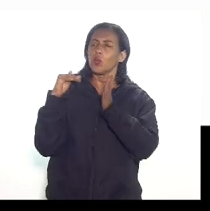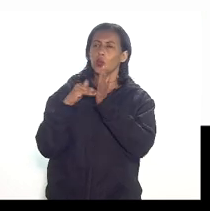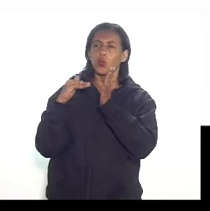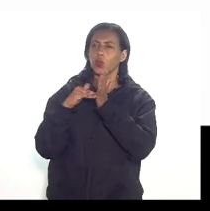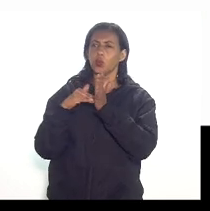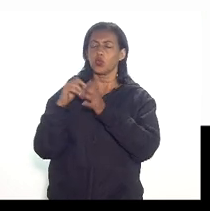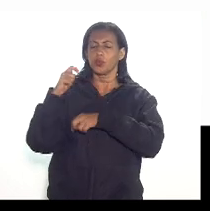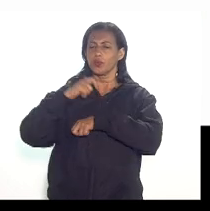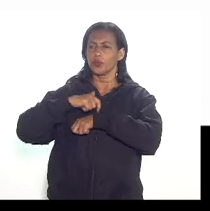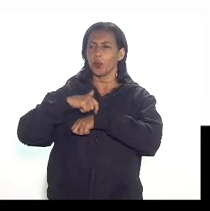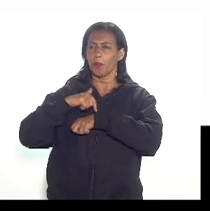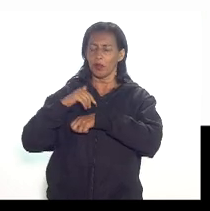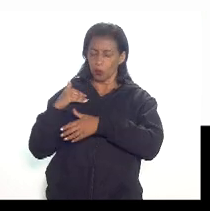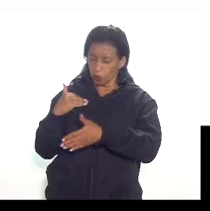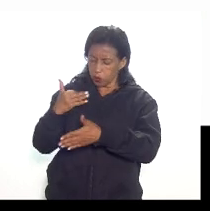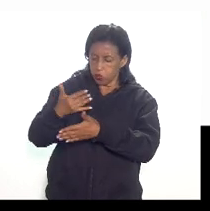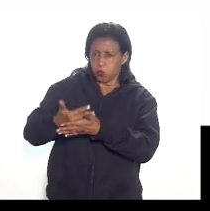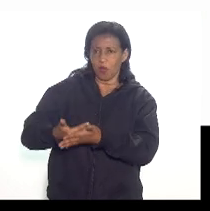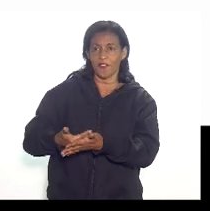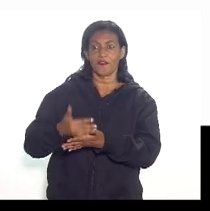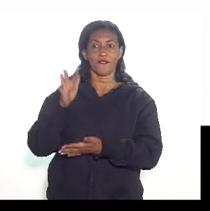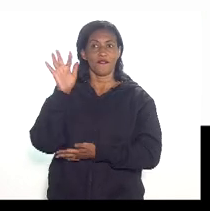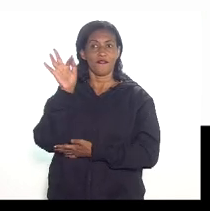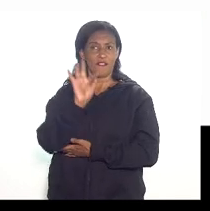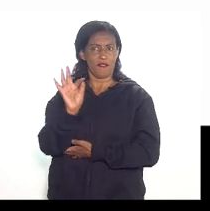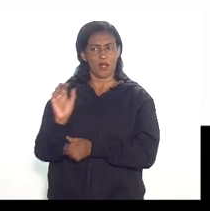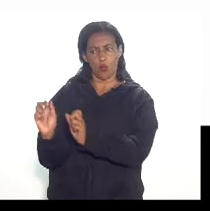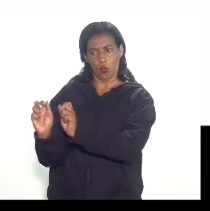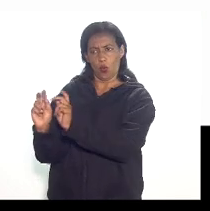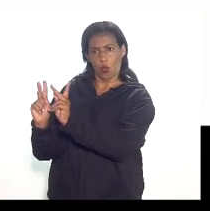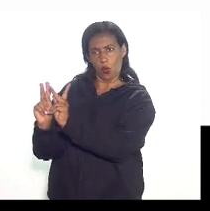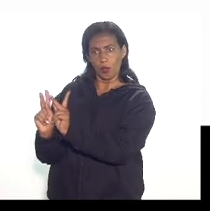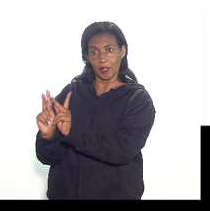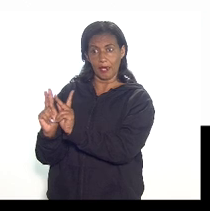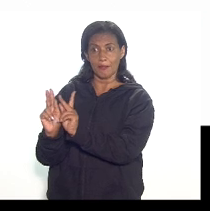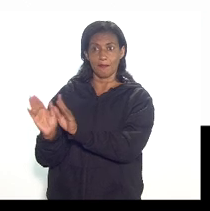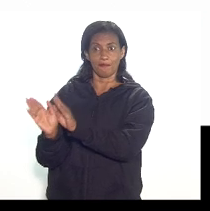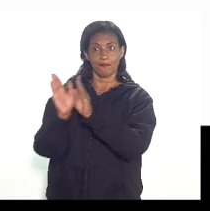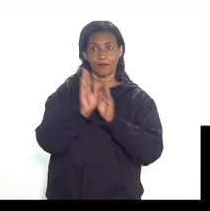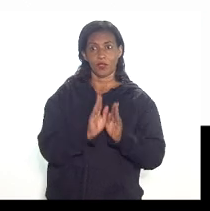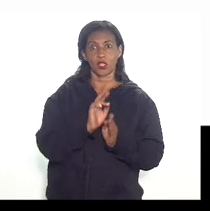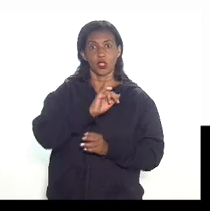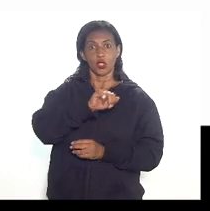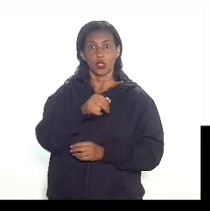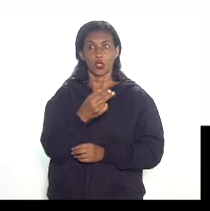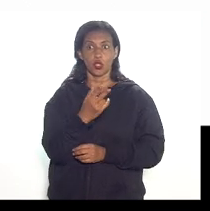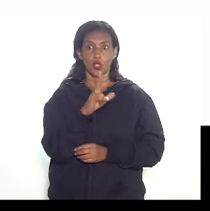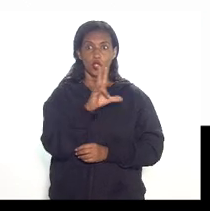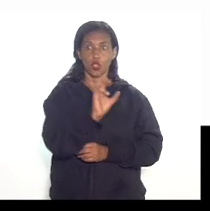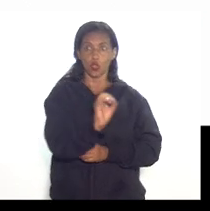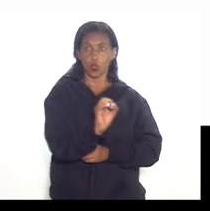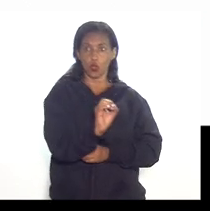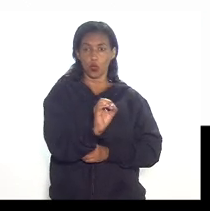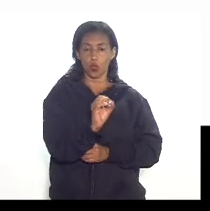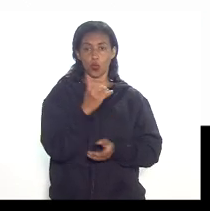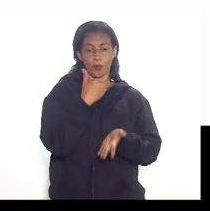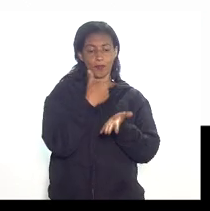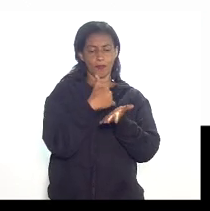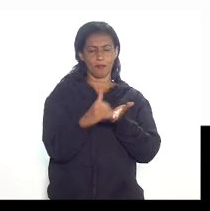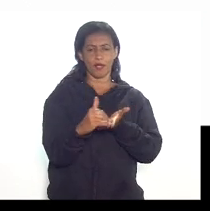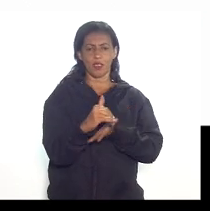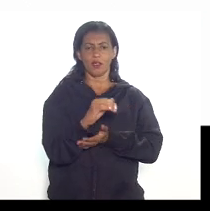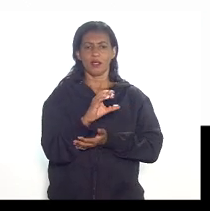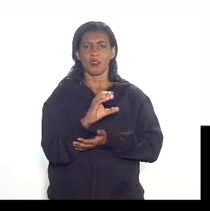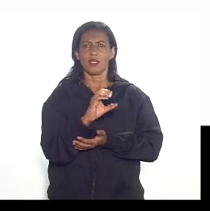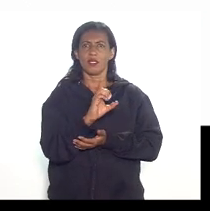nós recebemos em fevereiro tinha dado tudo ok mas em julho de 2020 a ANP encaminhou o e-mail para ser faz